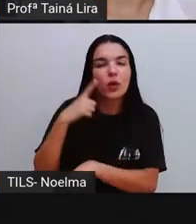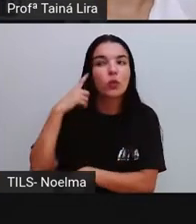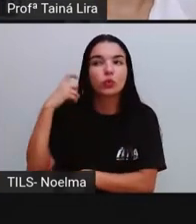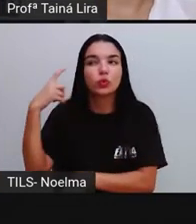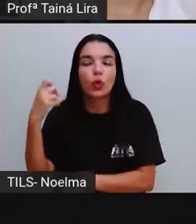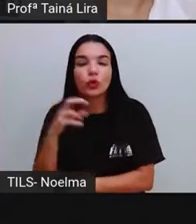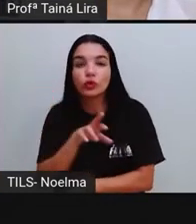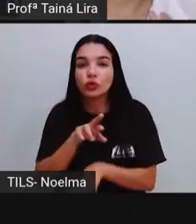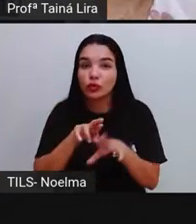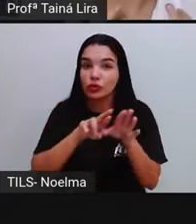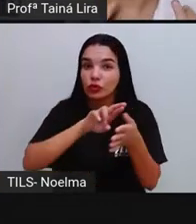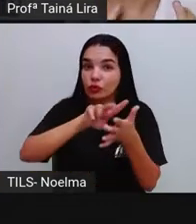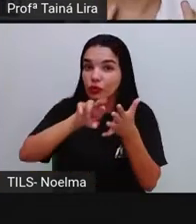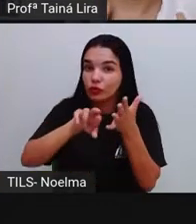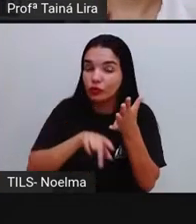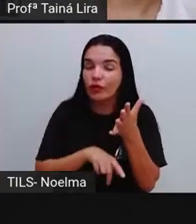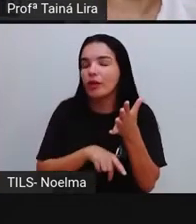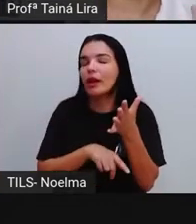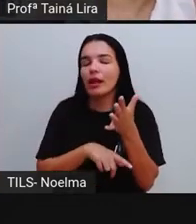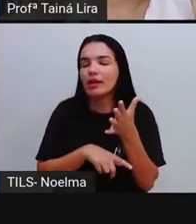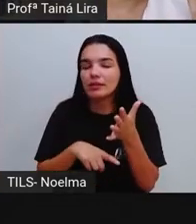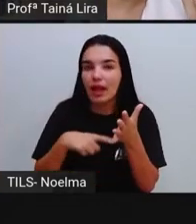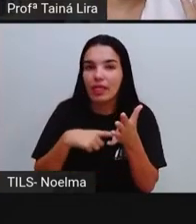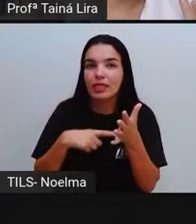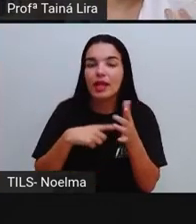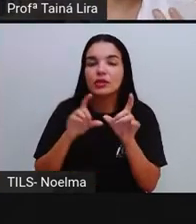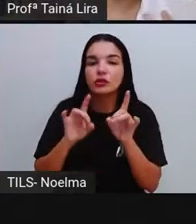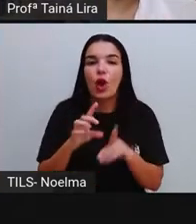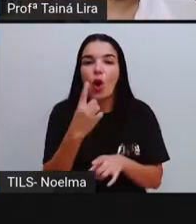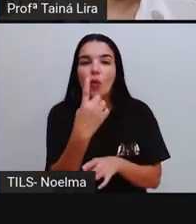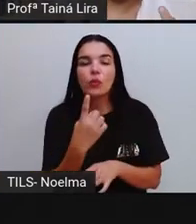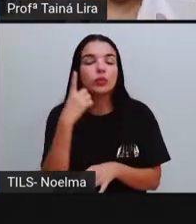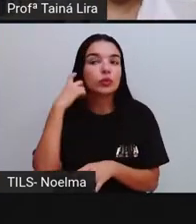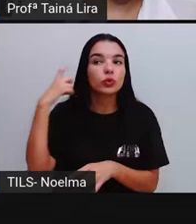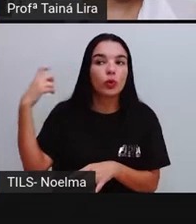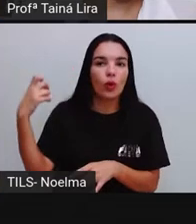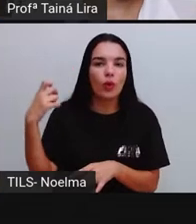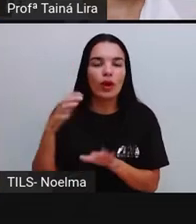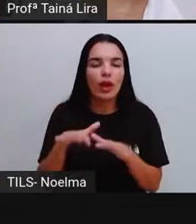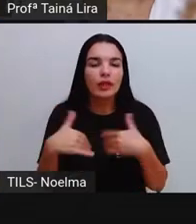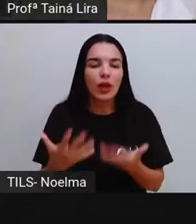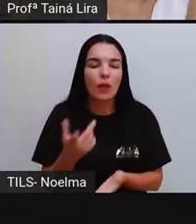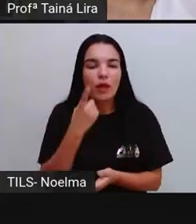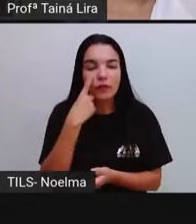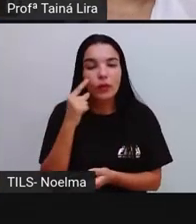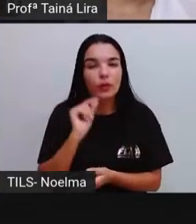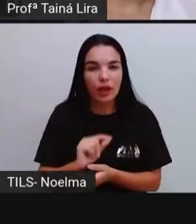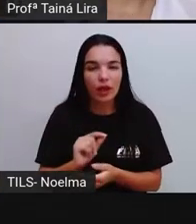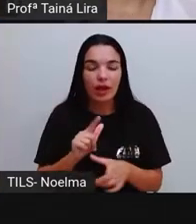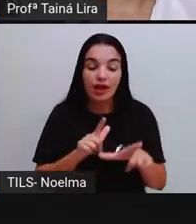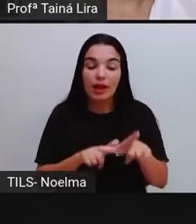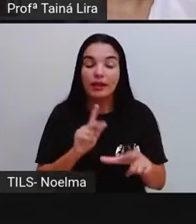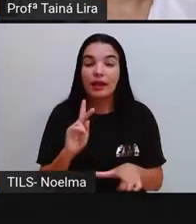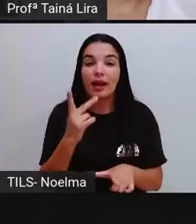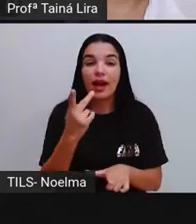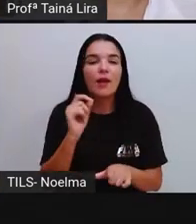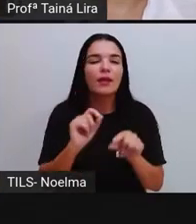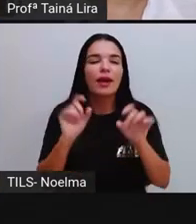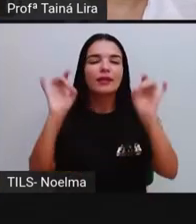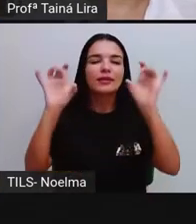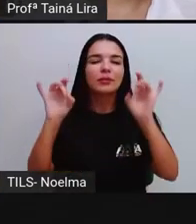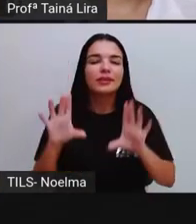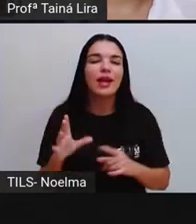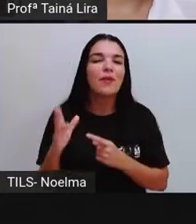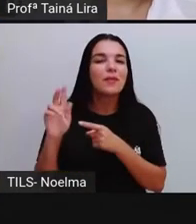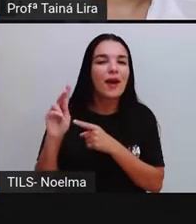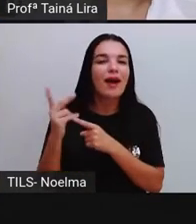Letras que tem apenas um som, Letra, E a gente viu que o H, É uma letra especial, Que ele sozinho, É